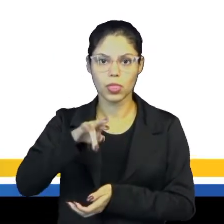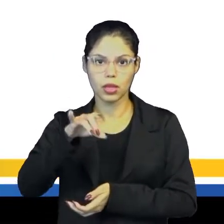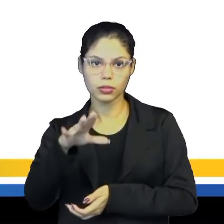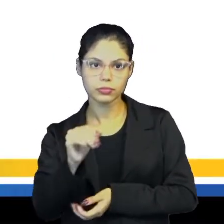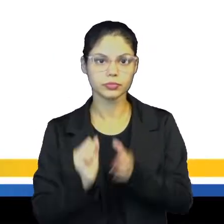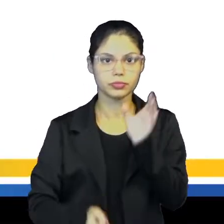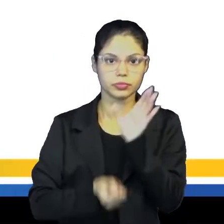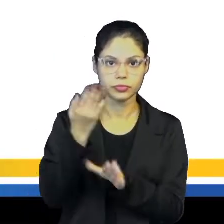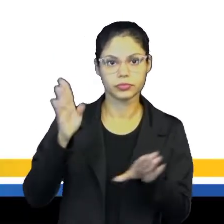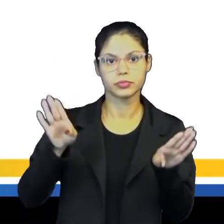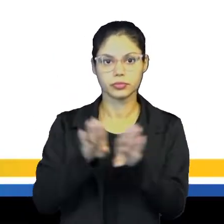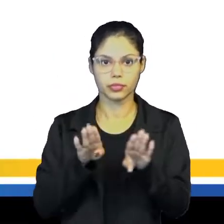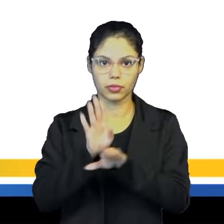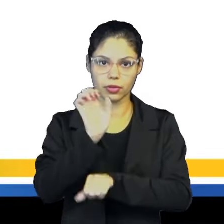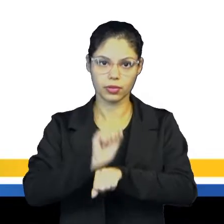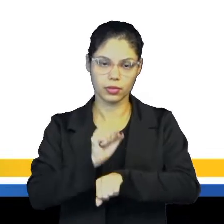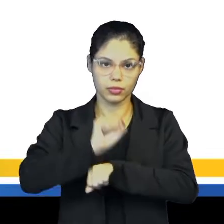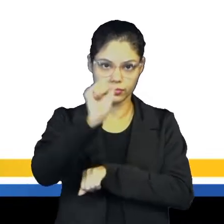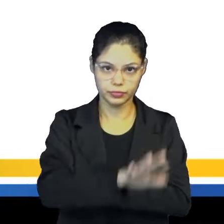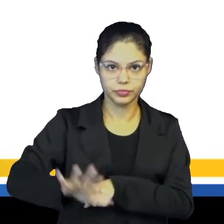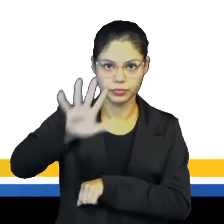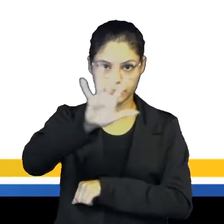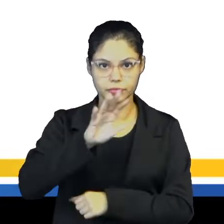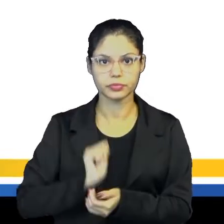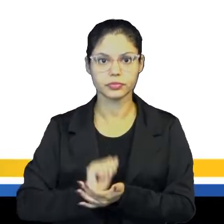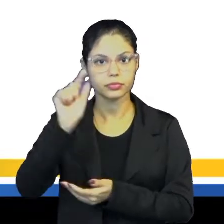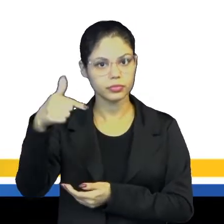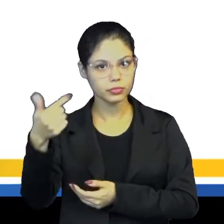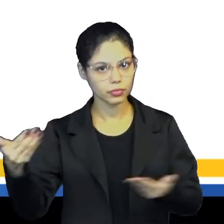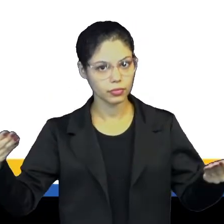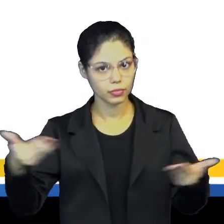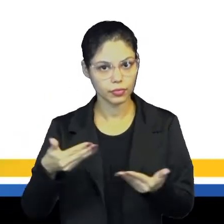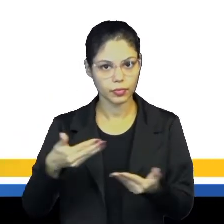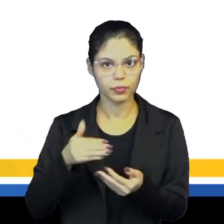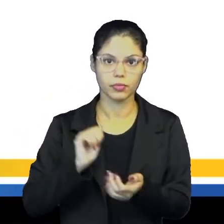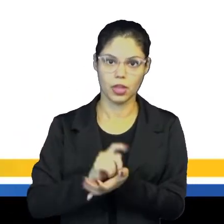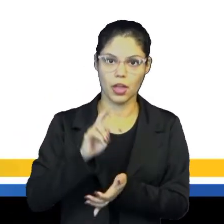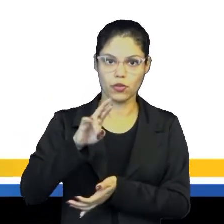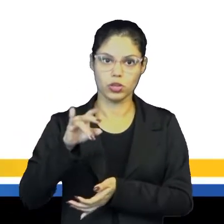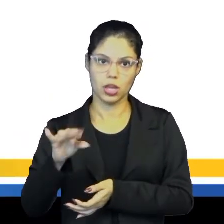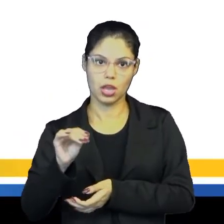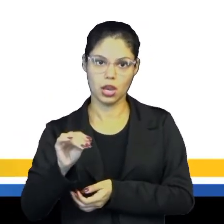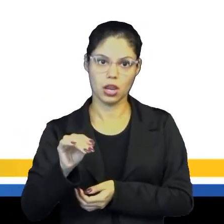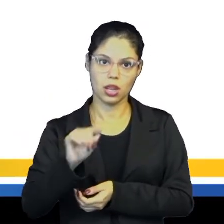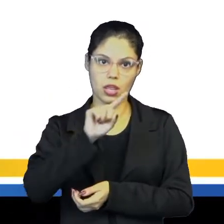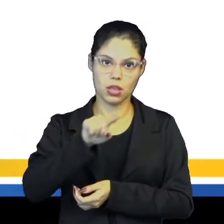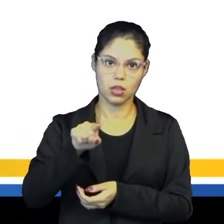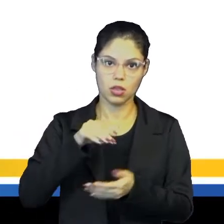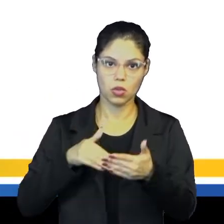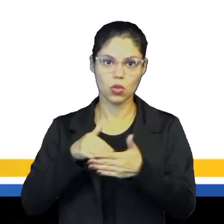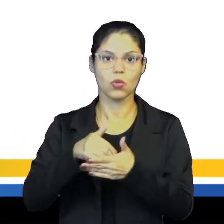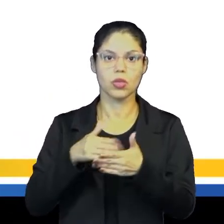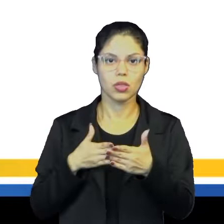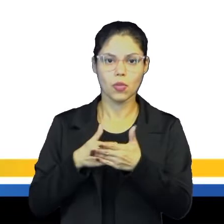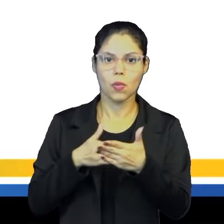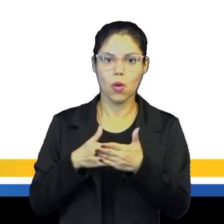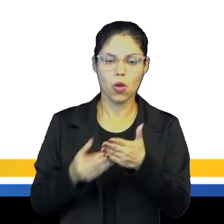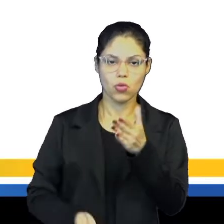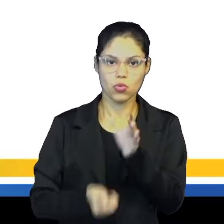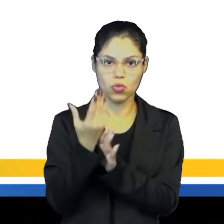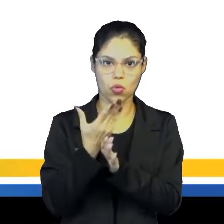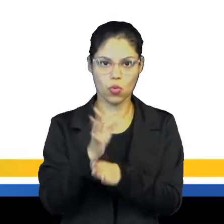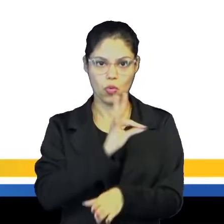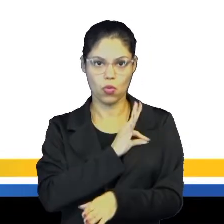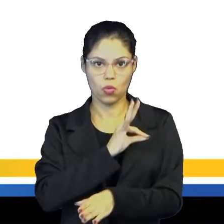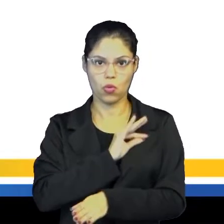monárquico, surgem também os estados nacionais. Agora, as fronteiras foram delimitadas, surgiu um exército próprio